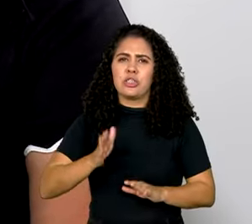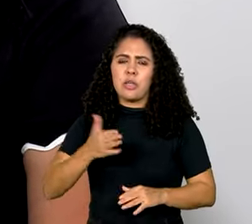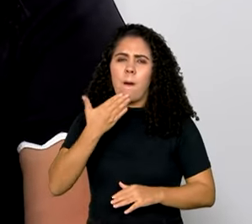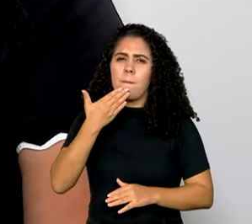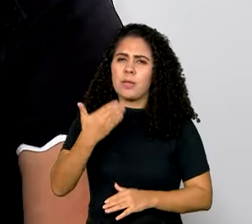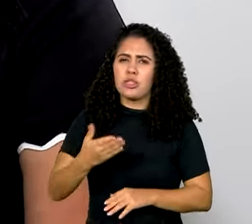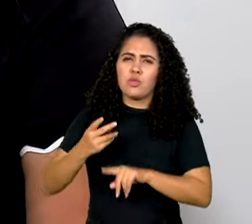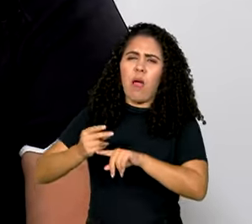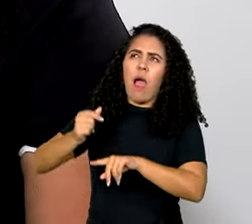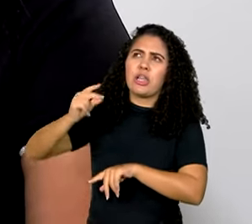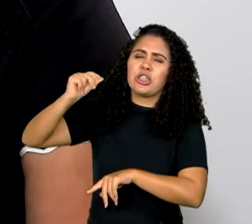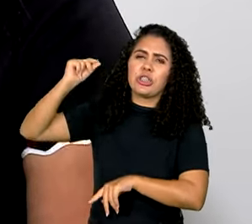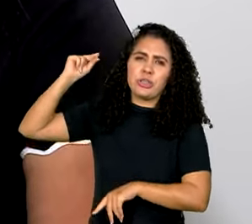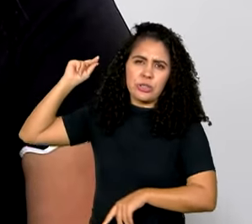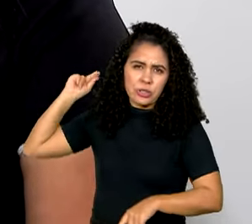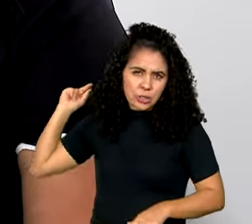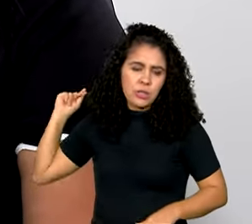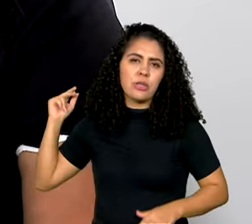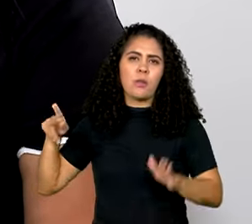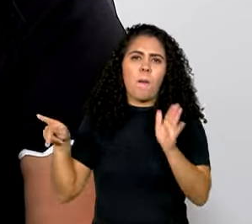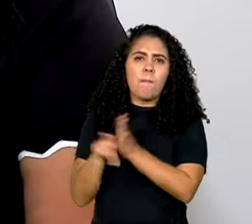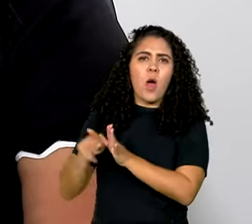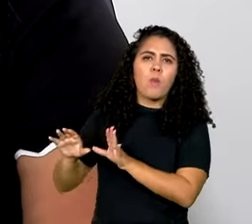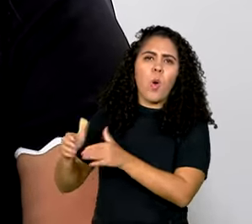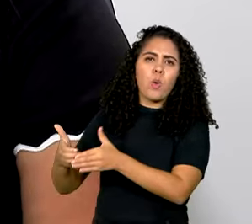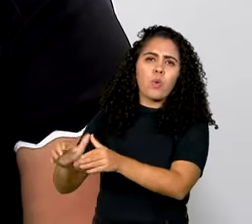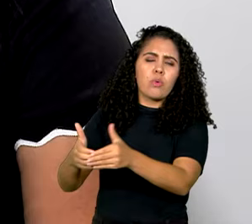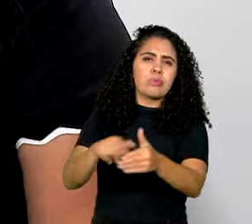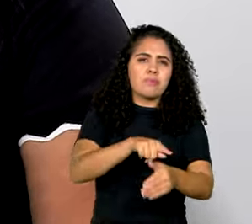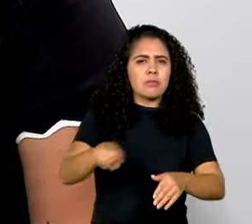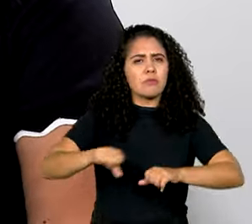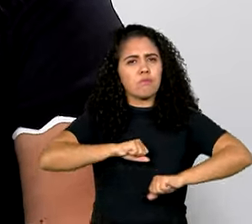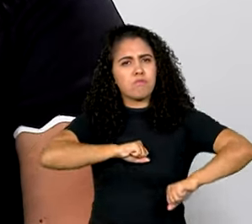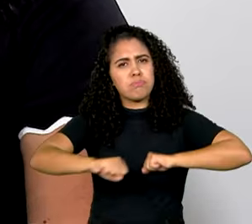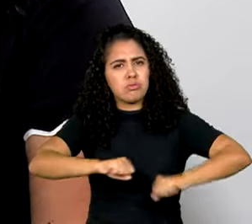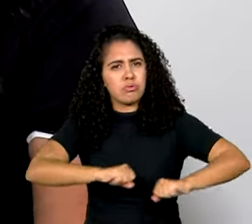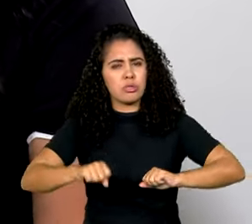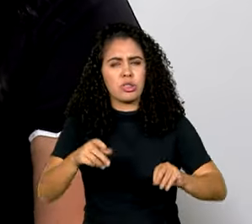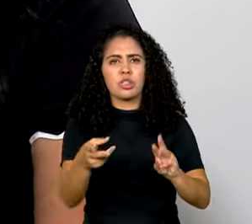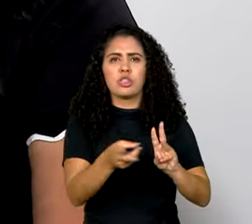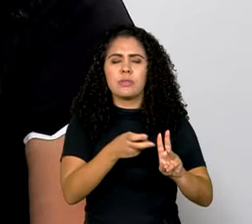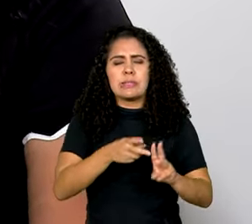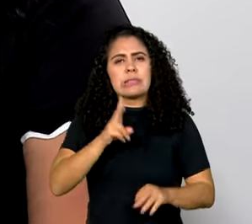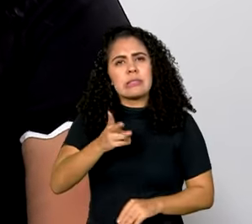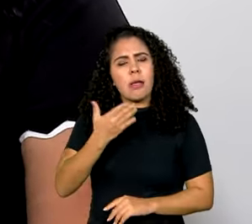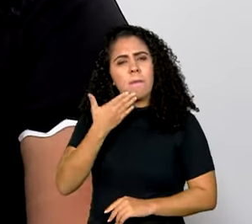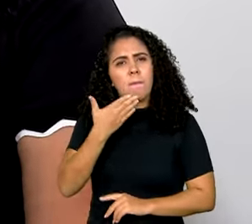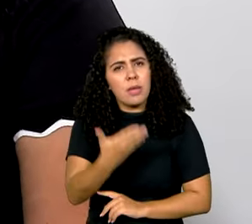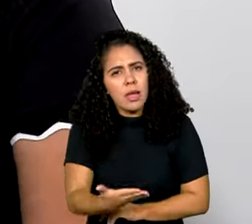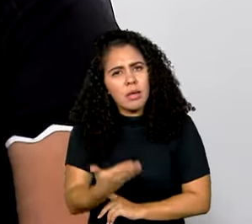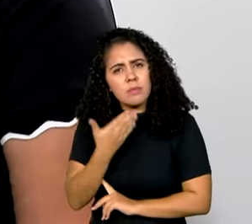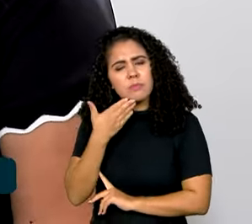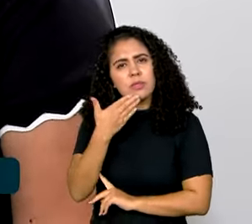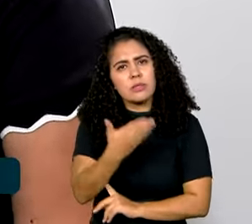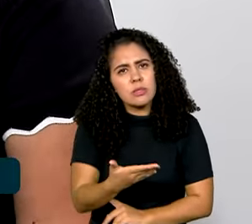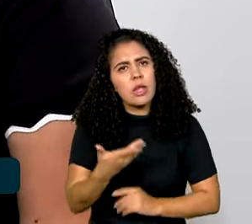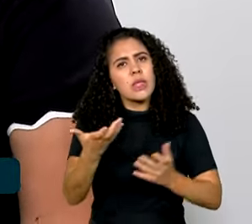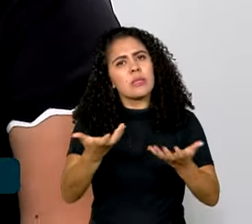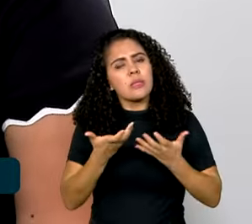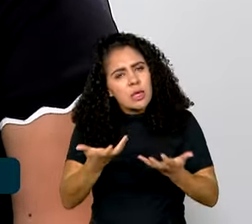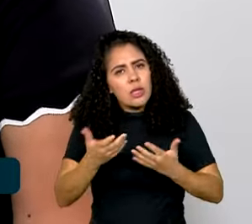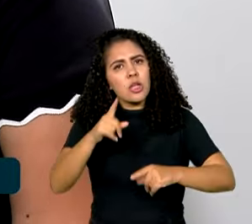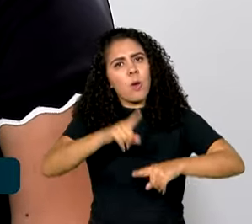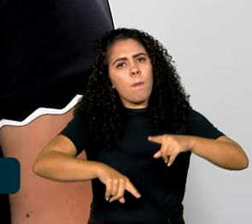próprias organizações, do próprio movimento indígena, que sempre queriam que os produtos, que muitas